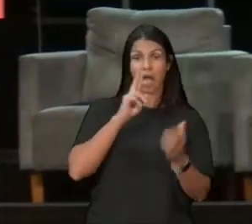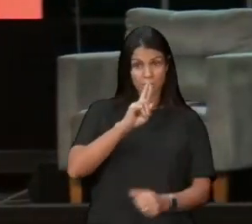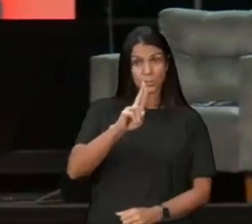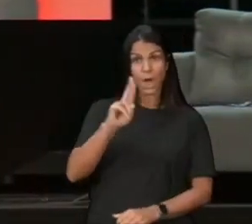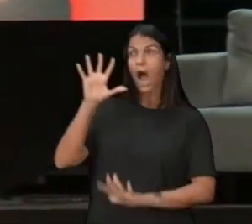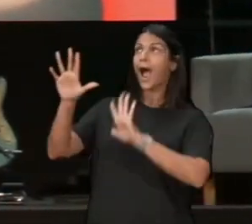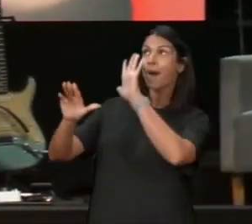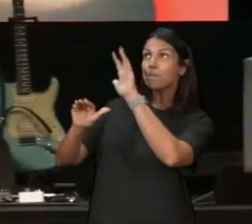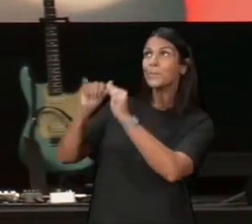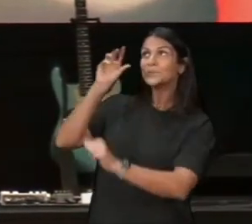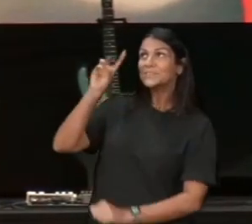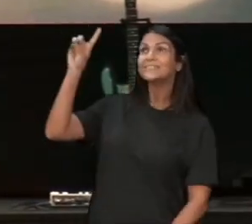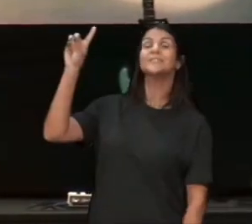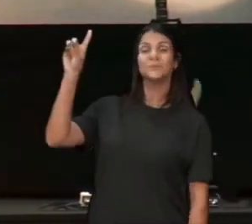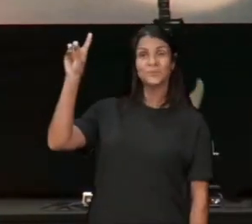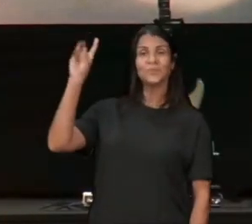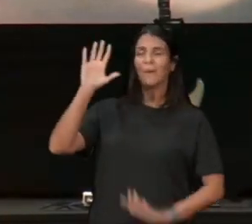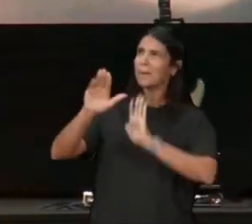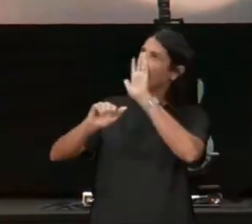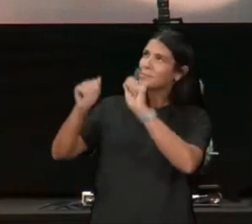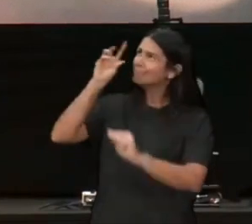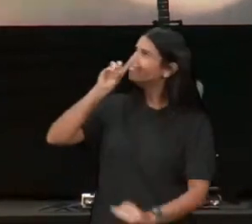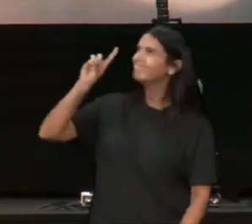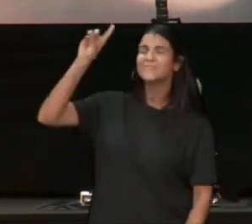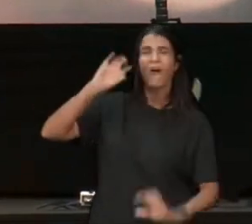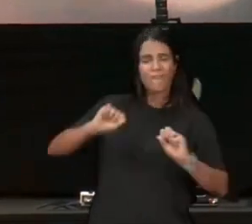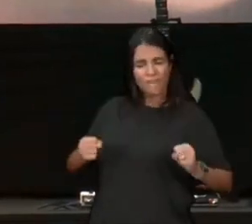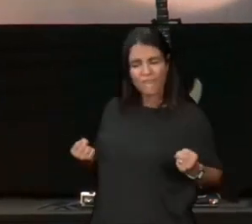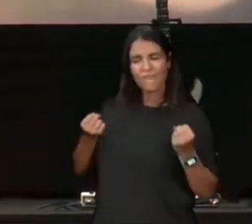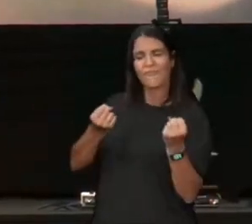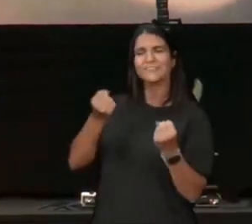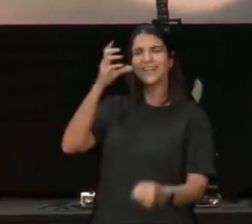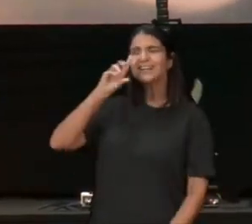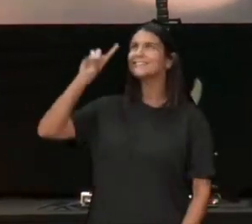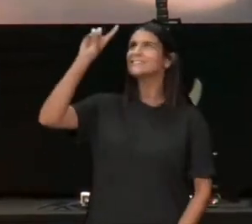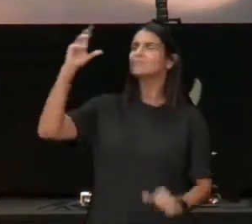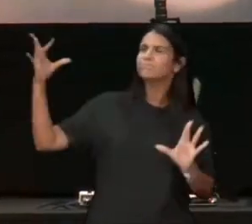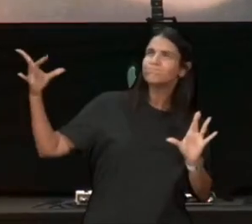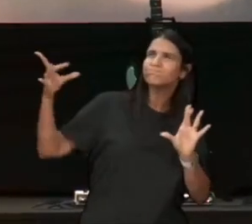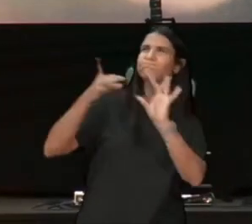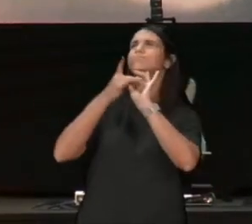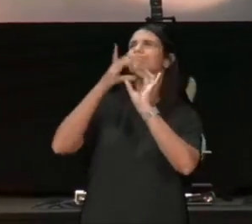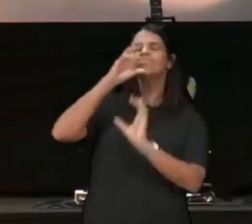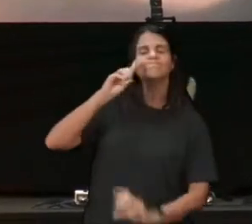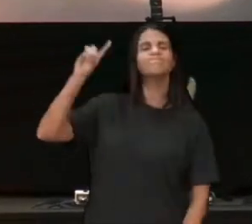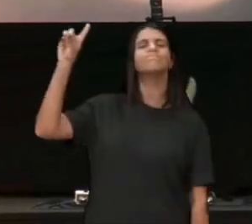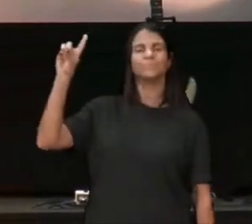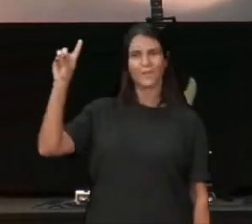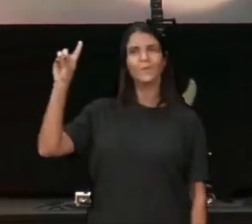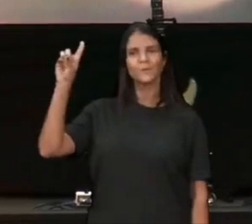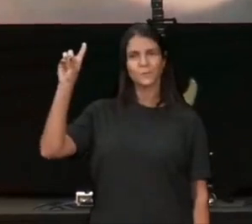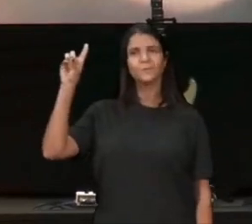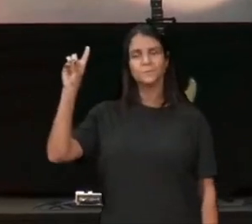certo, pelo menos agora, você vai buscar a Deus, você busca a Deus, se fortalece em Deus, se apega com Deus, você se agarra com Deus,